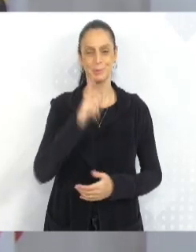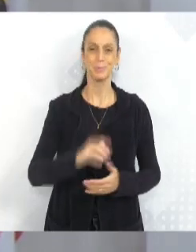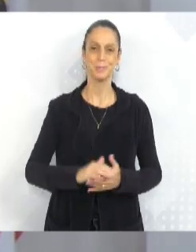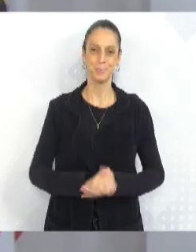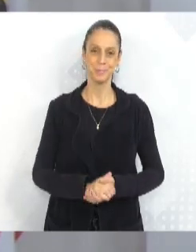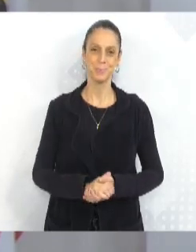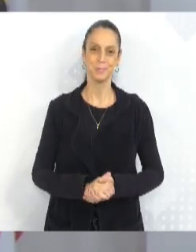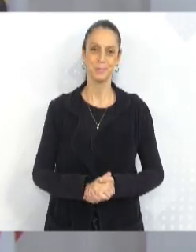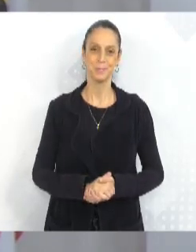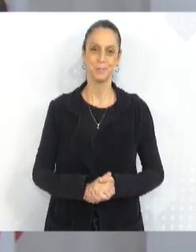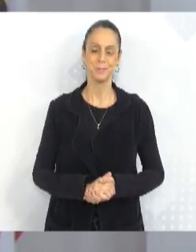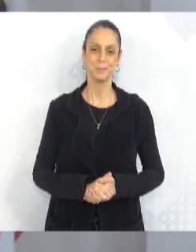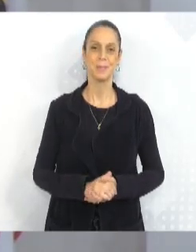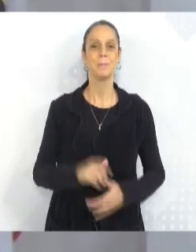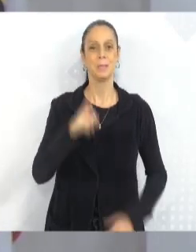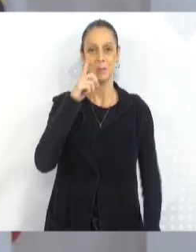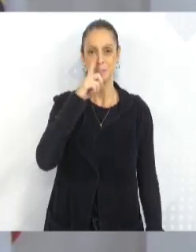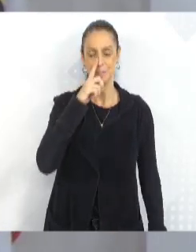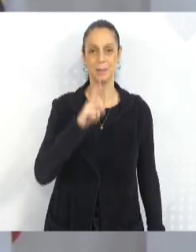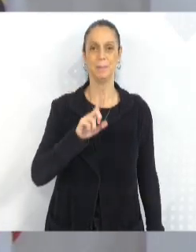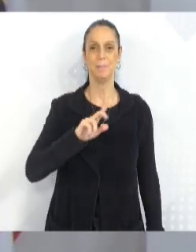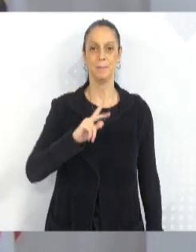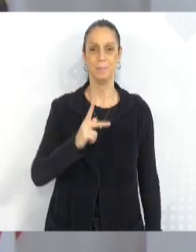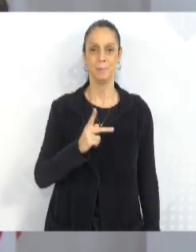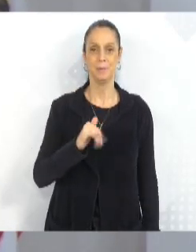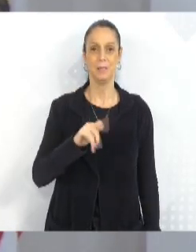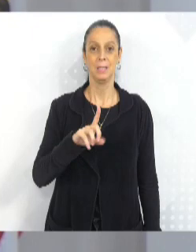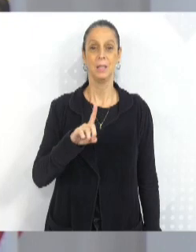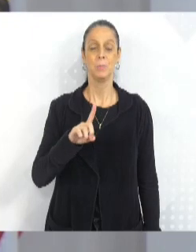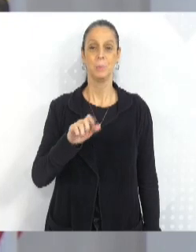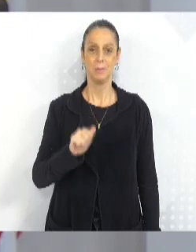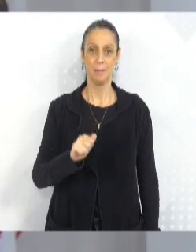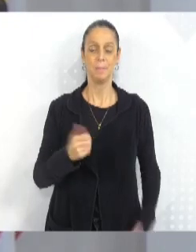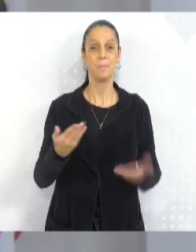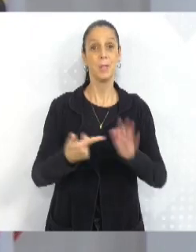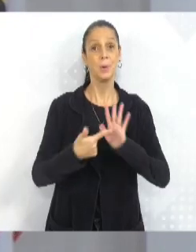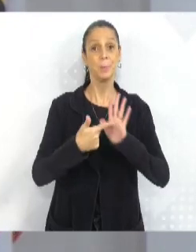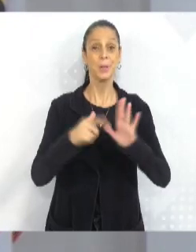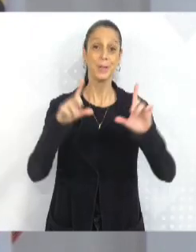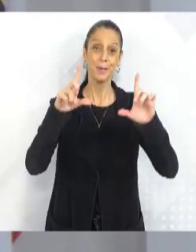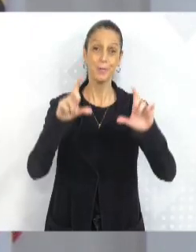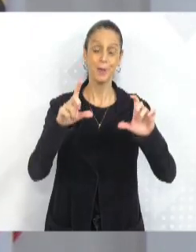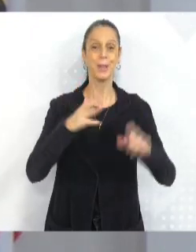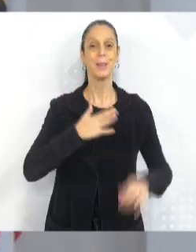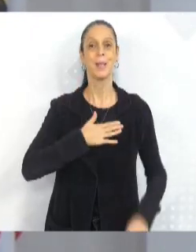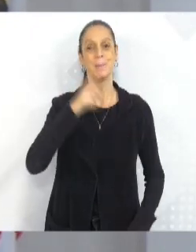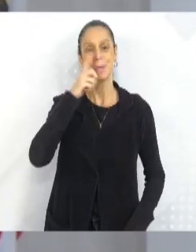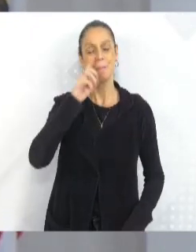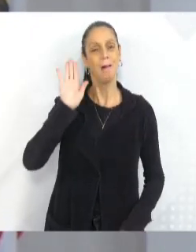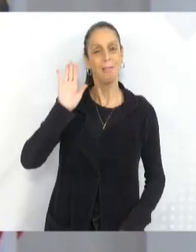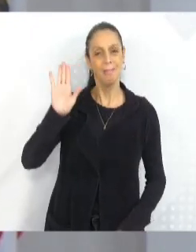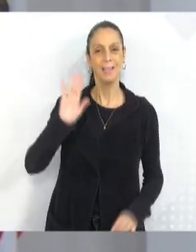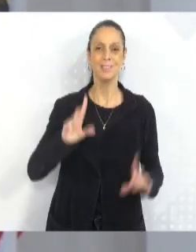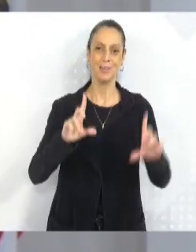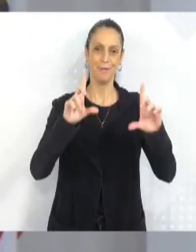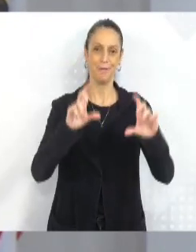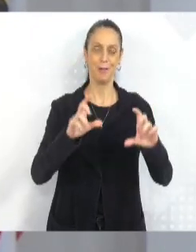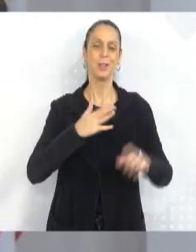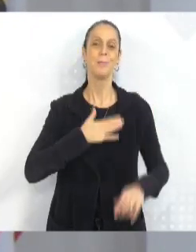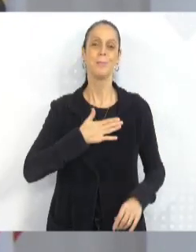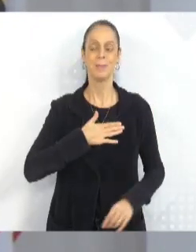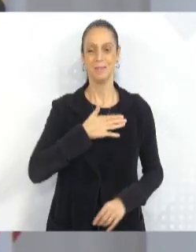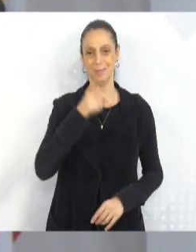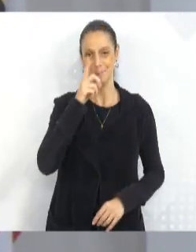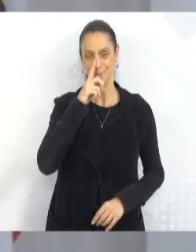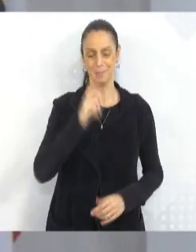minha mãe Hilda Cardoso. E eu gostaria, quando eu botasse a foto, que permanecesse a foto ali, com